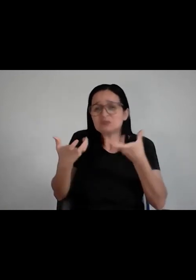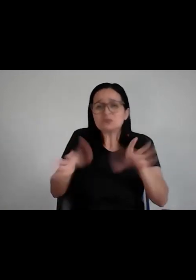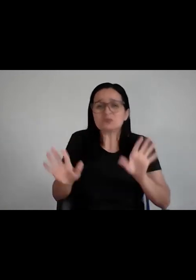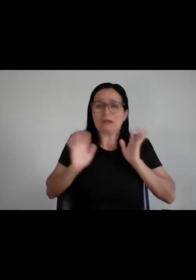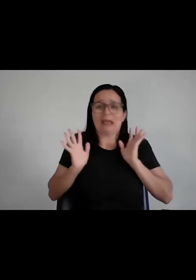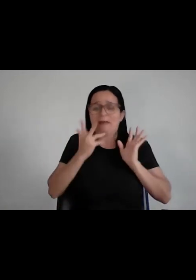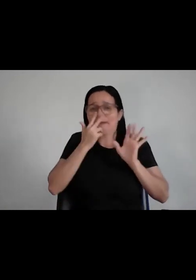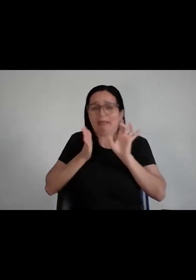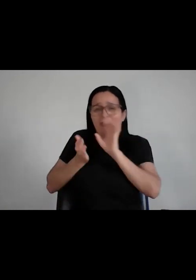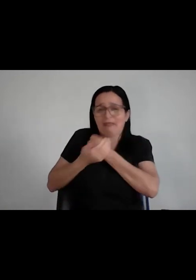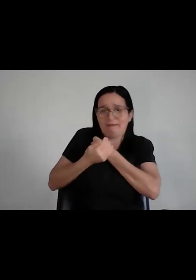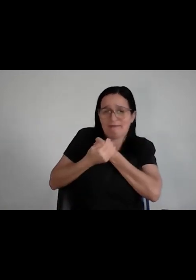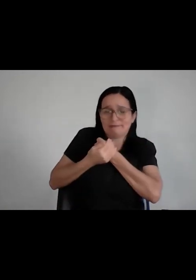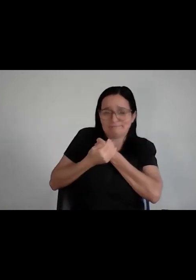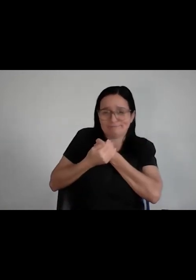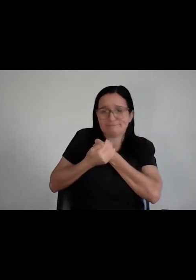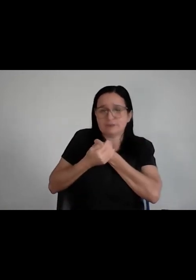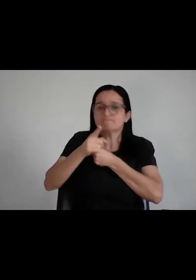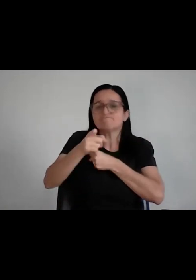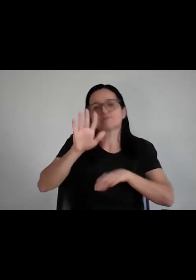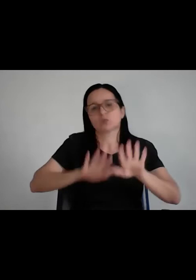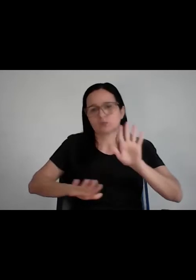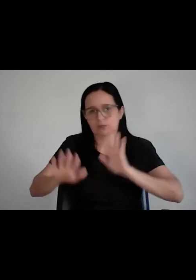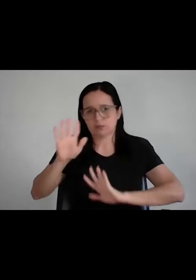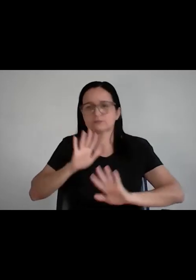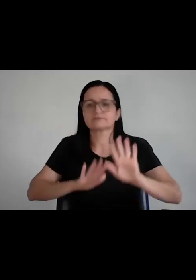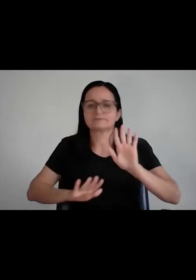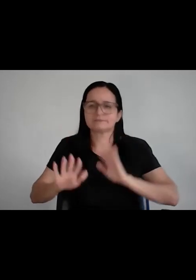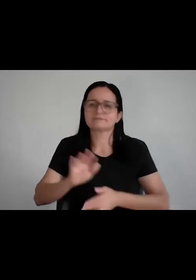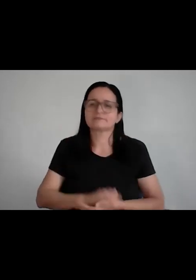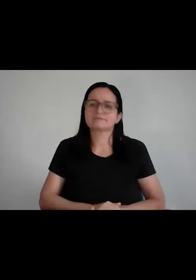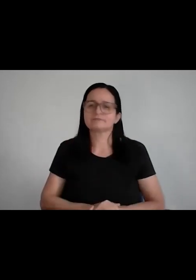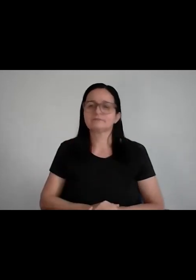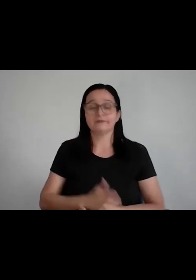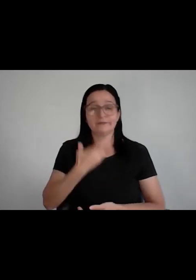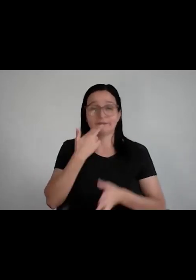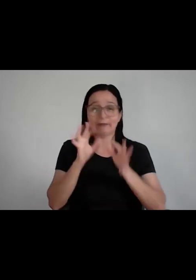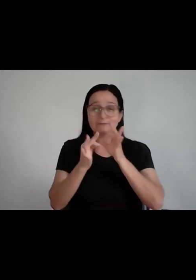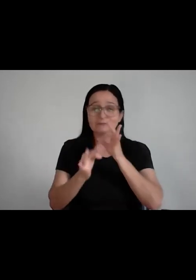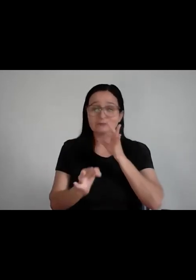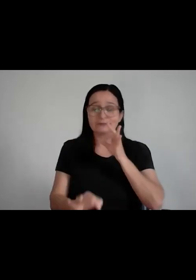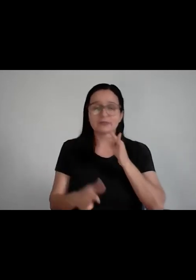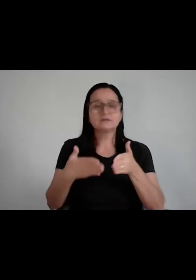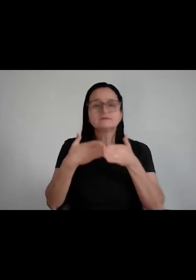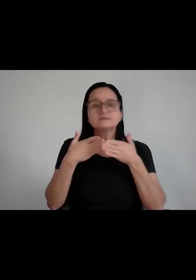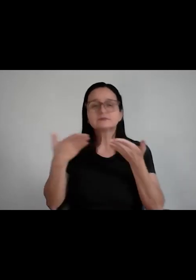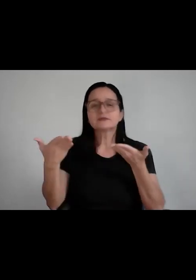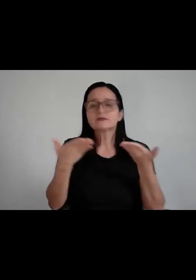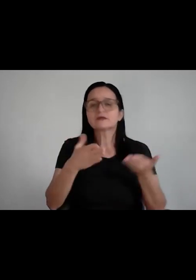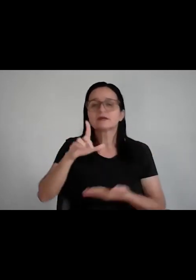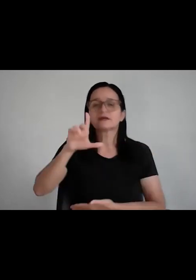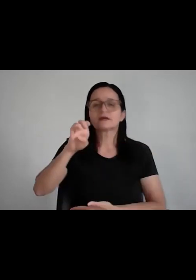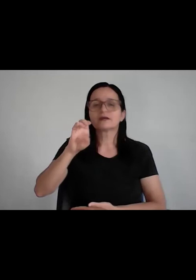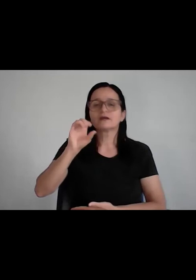Então, eu peço que vocês tomem muito cuidado. Bom, falei muito, mas agora eu queria ouvir aí. Cadê o Leonardo? Cadê as